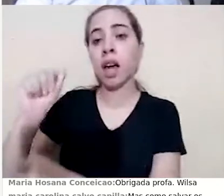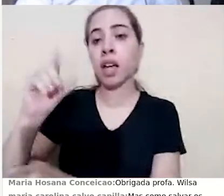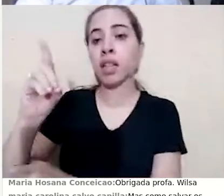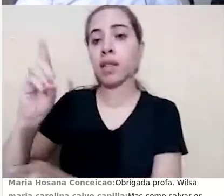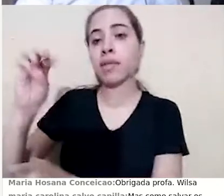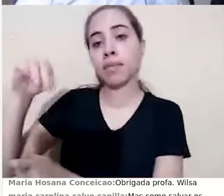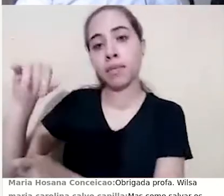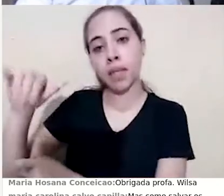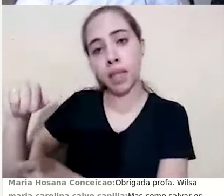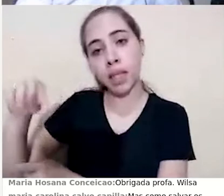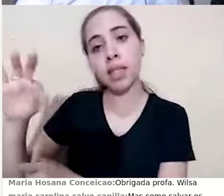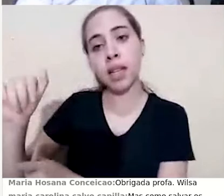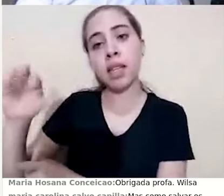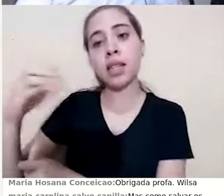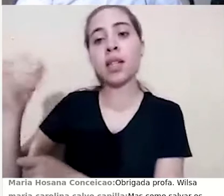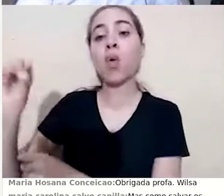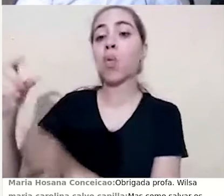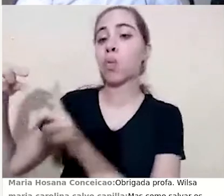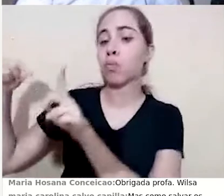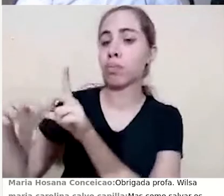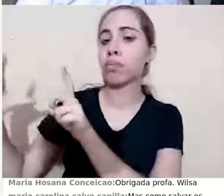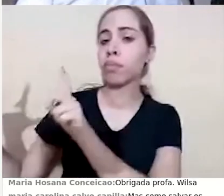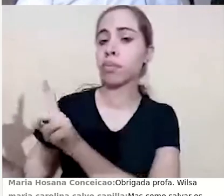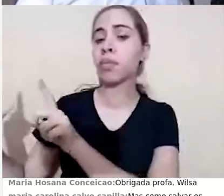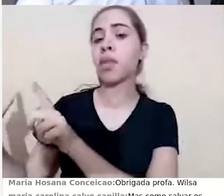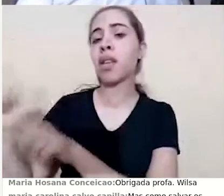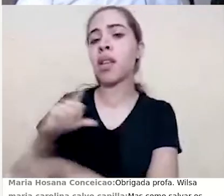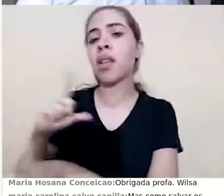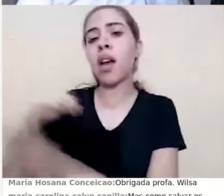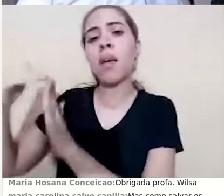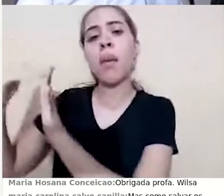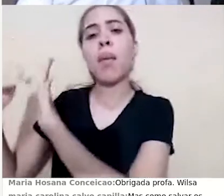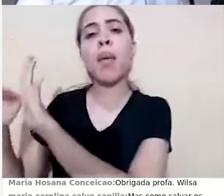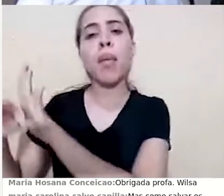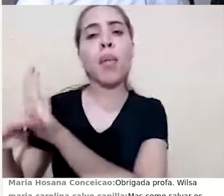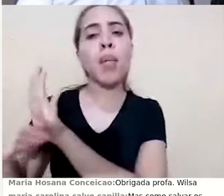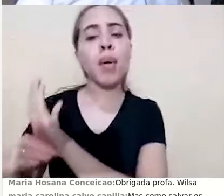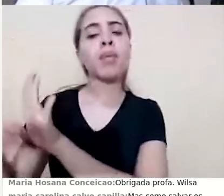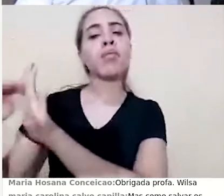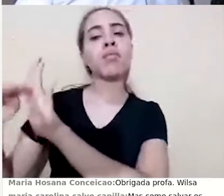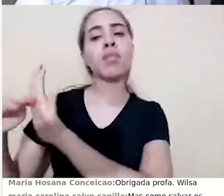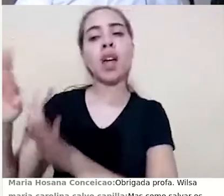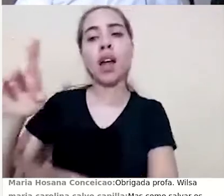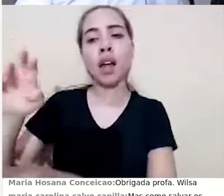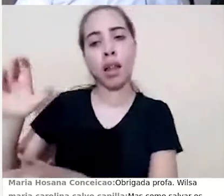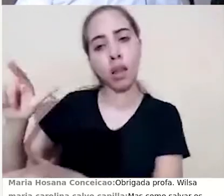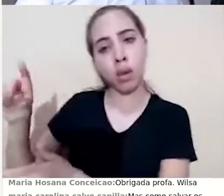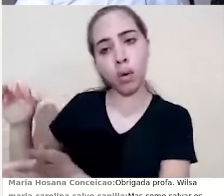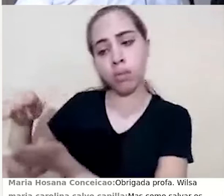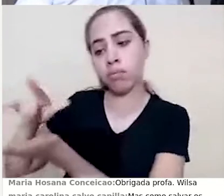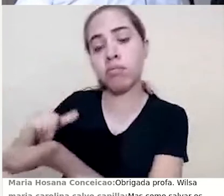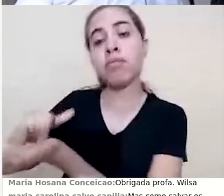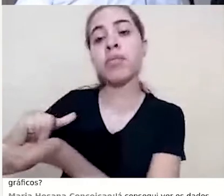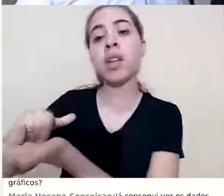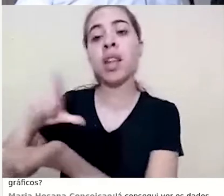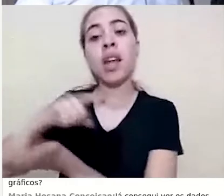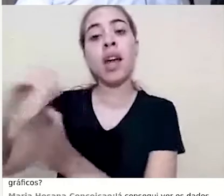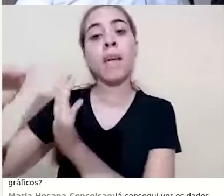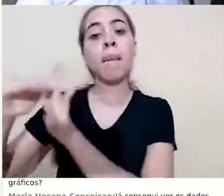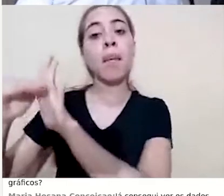item administração, eu tenho aqui, uma das abas é a de relatório, que eu cliquei agora. Todos os itens